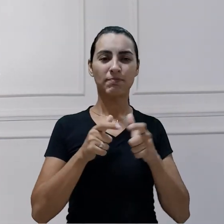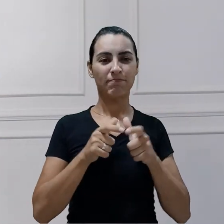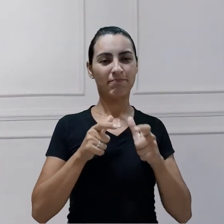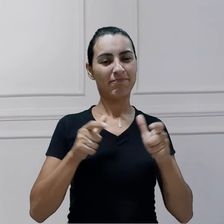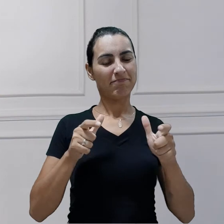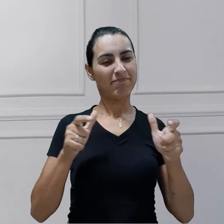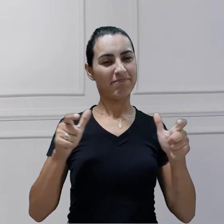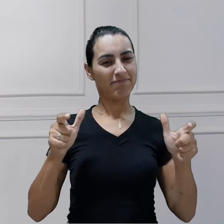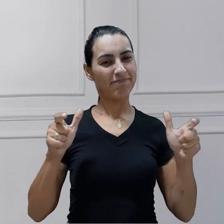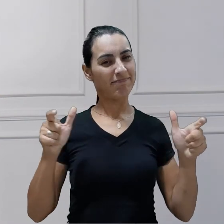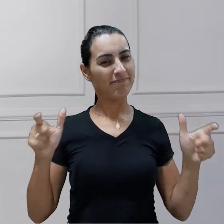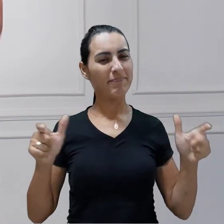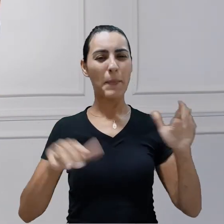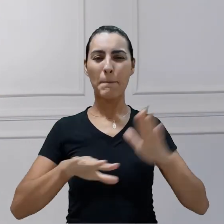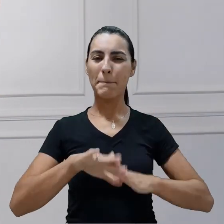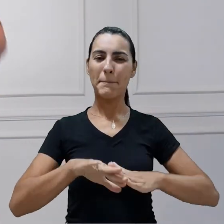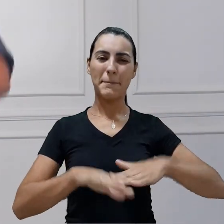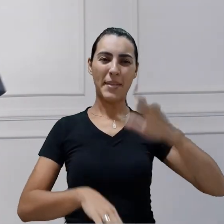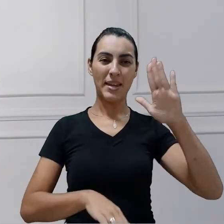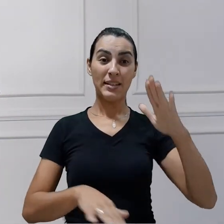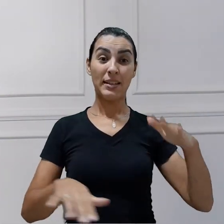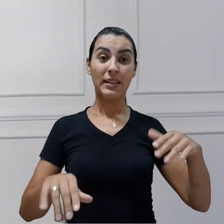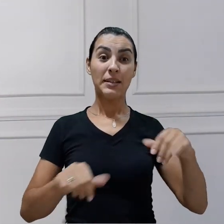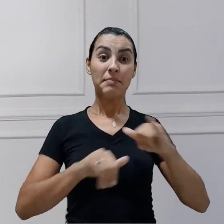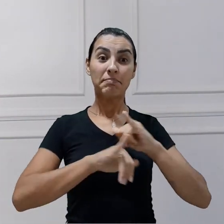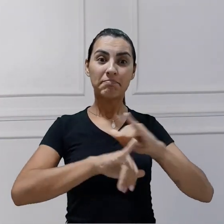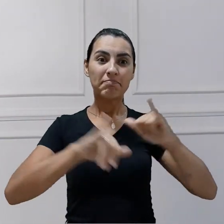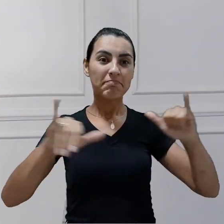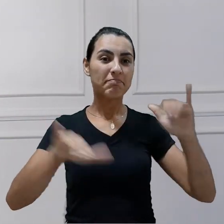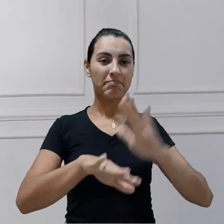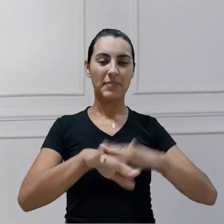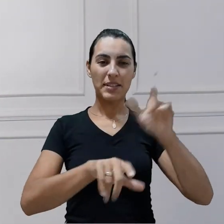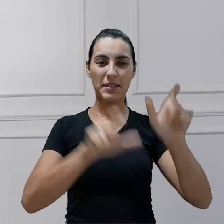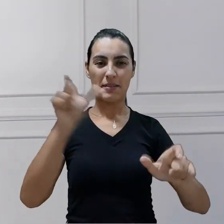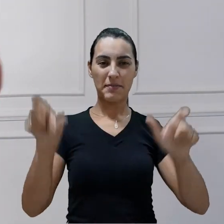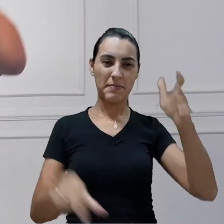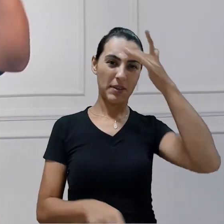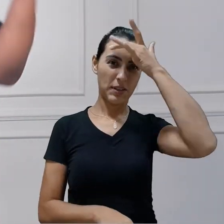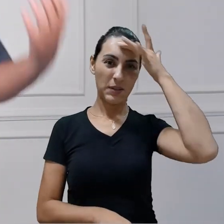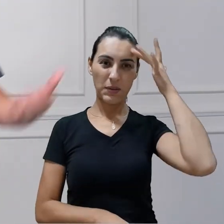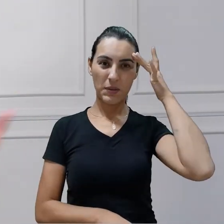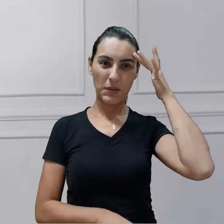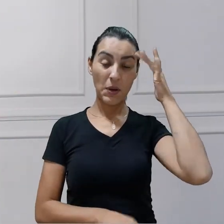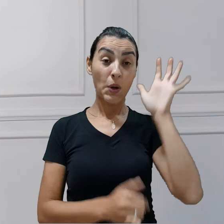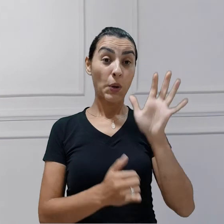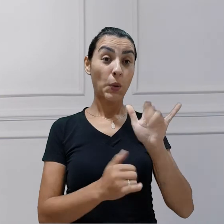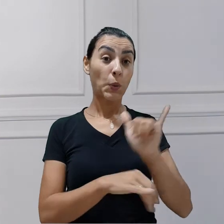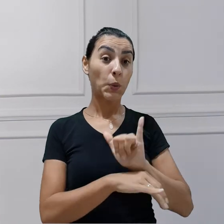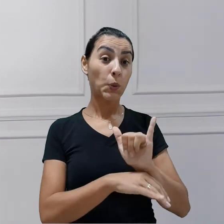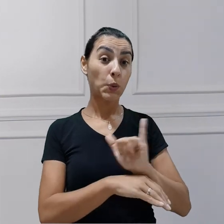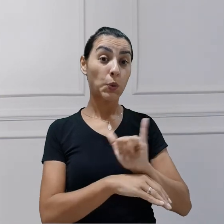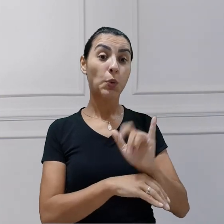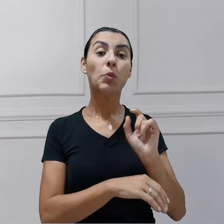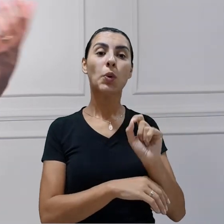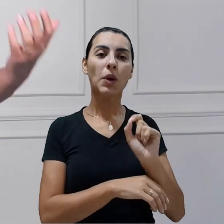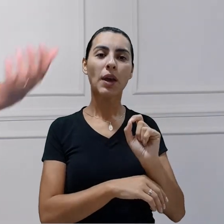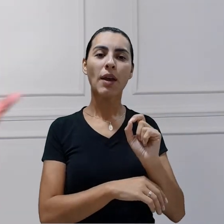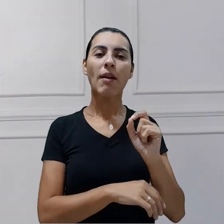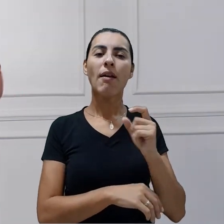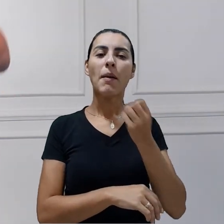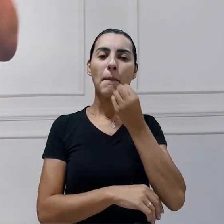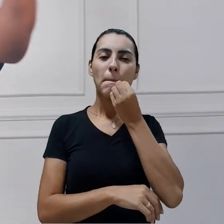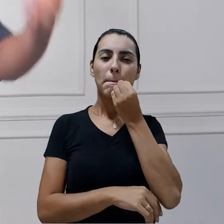cresça ainda mais e chegue a mais pessoas. O YouTube vai entendendo que é um vídeo de qualidade